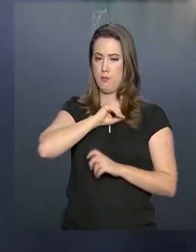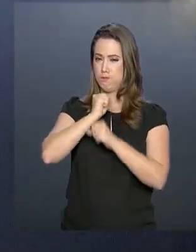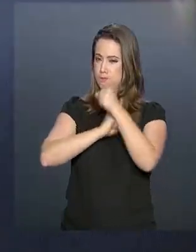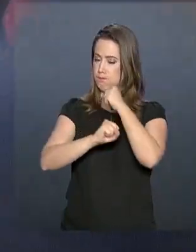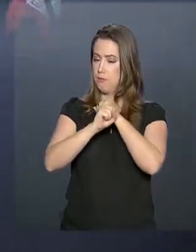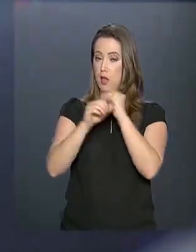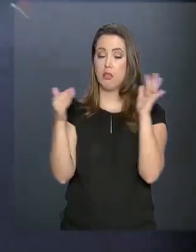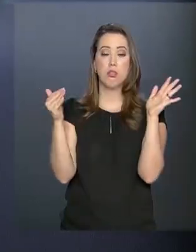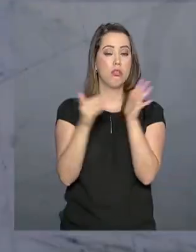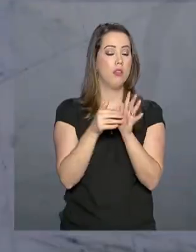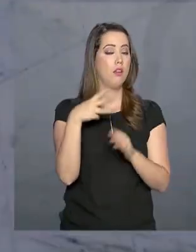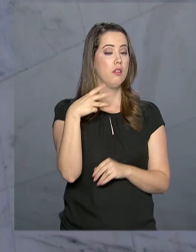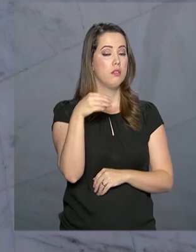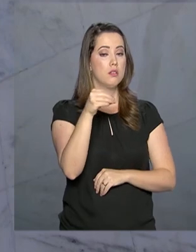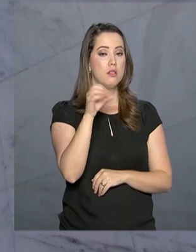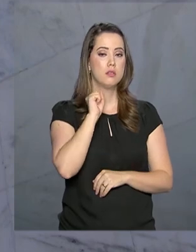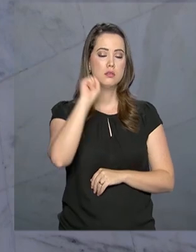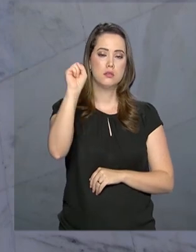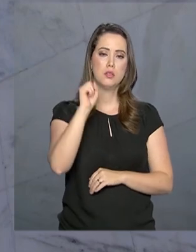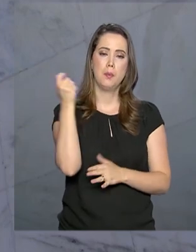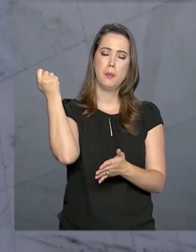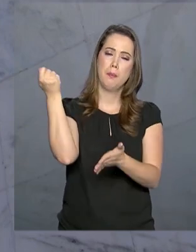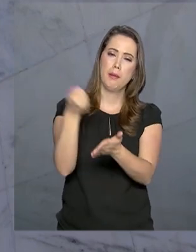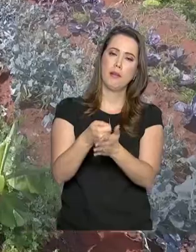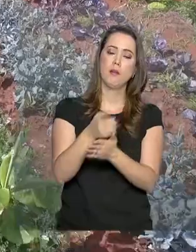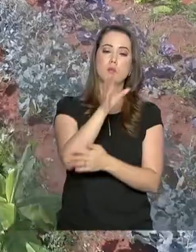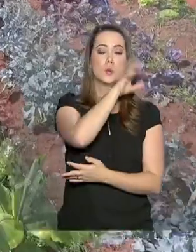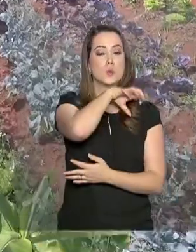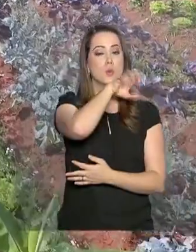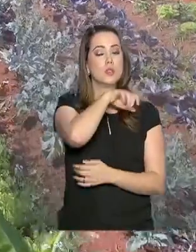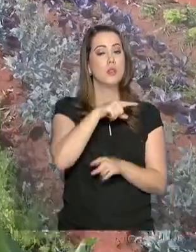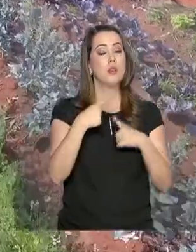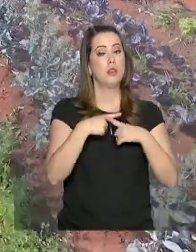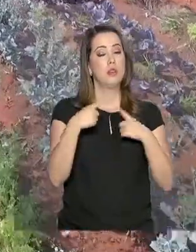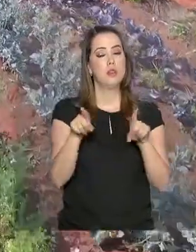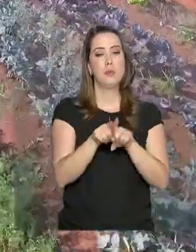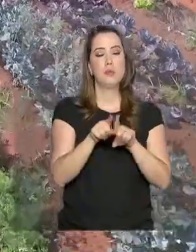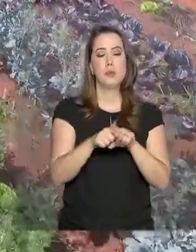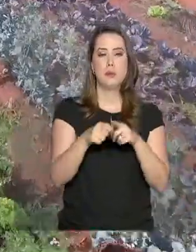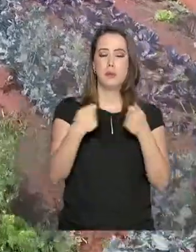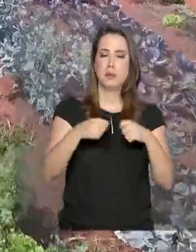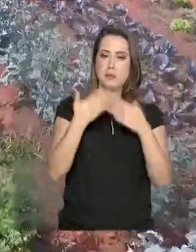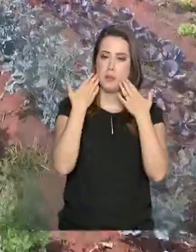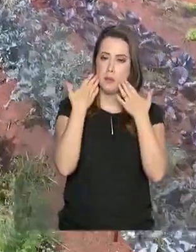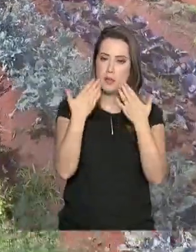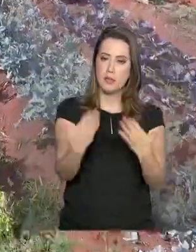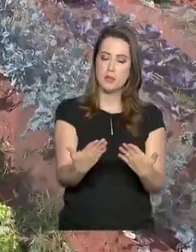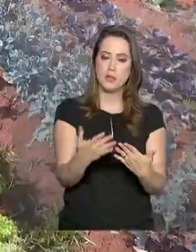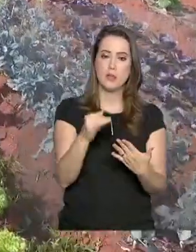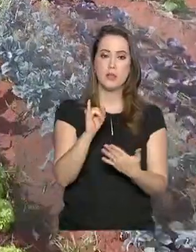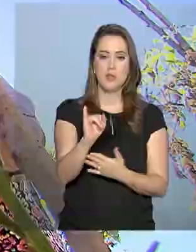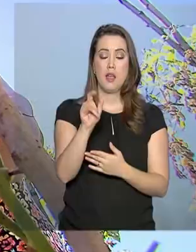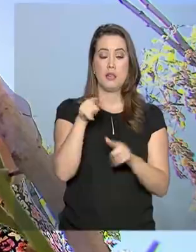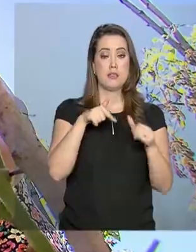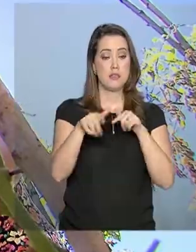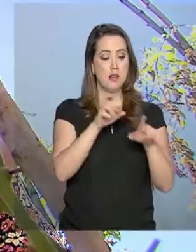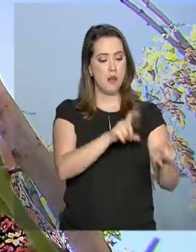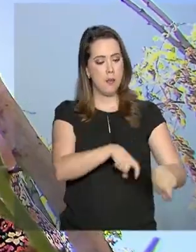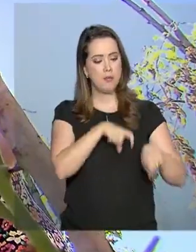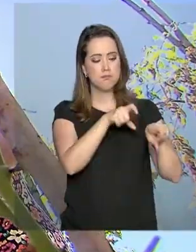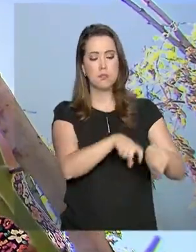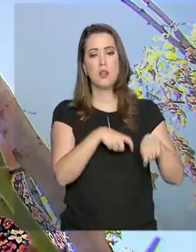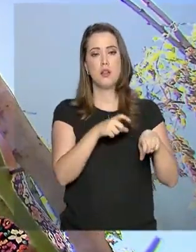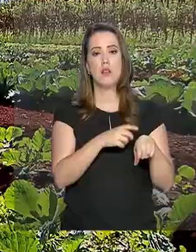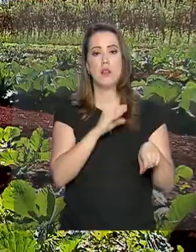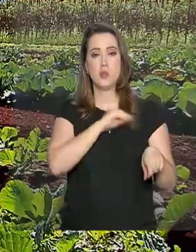o dia 30 de abril para acertar as contas com o Leão. Também é obrigado a apresentar a declaração quem trabalha no campo e teve receita